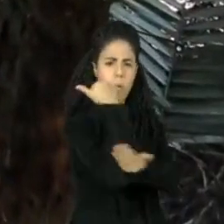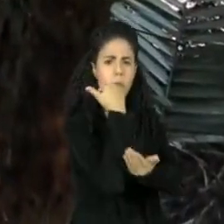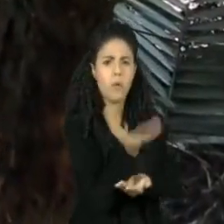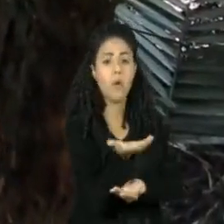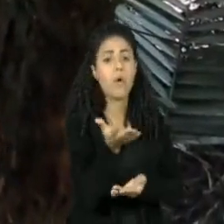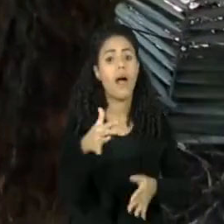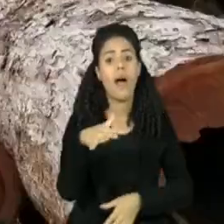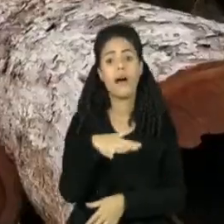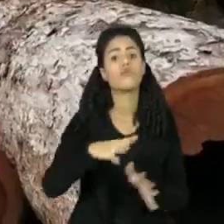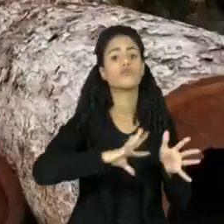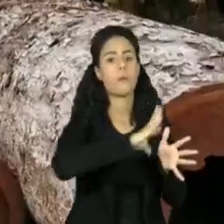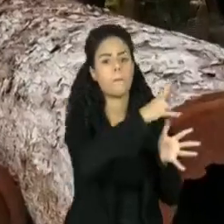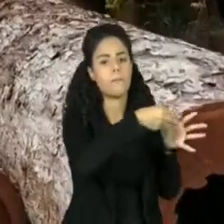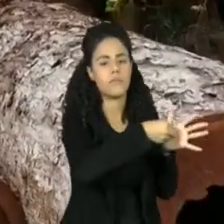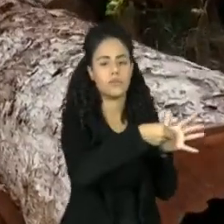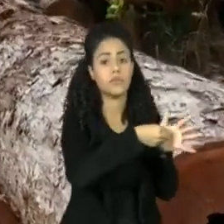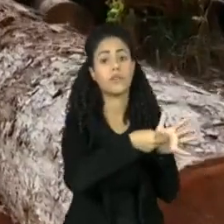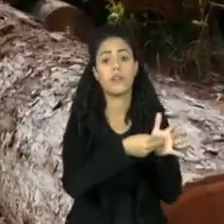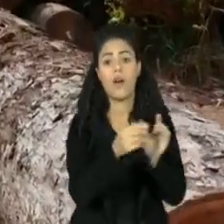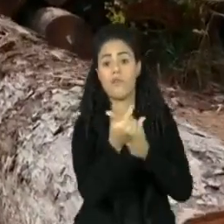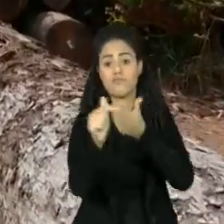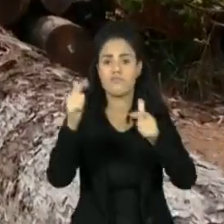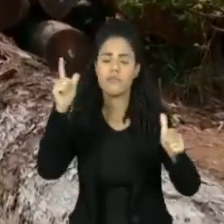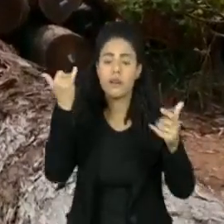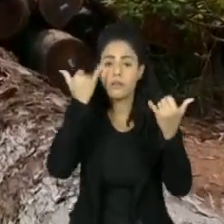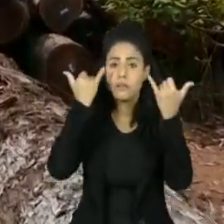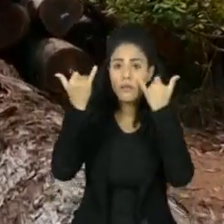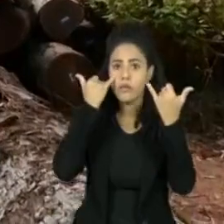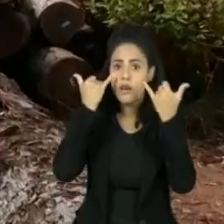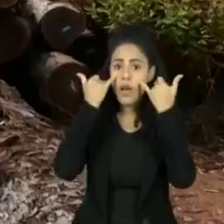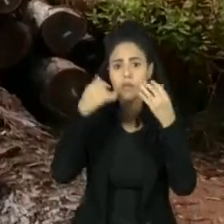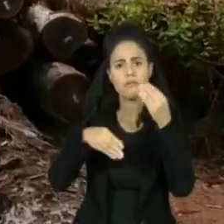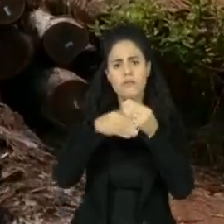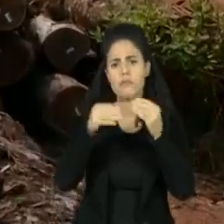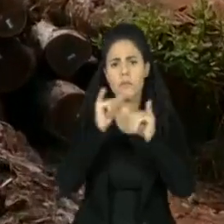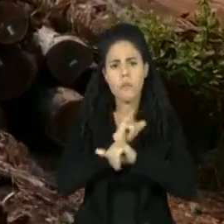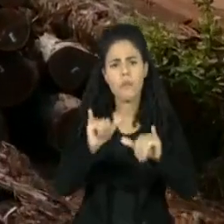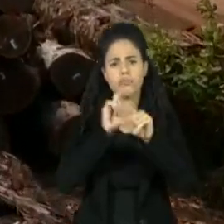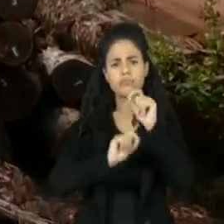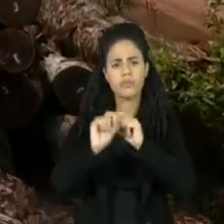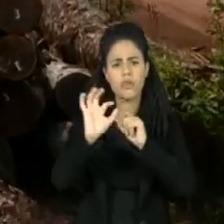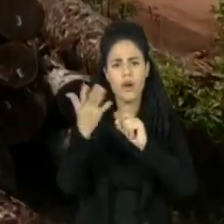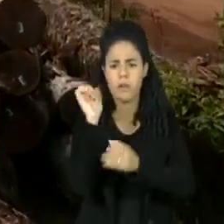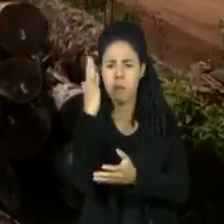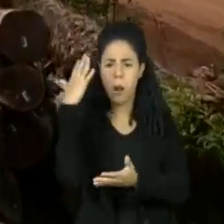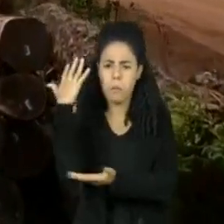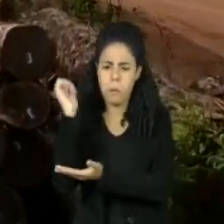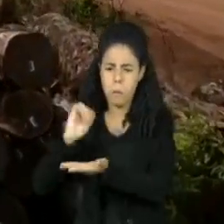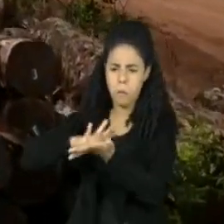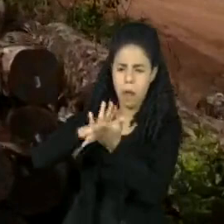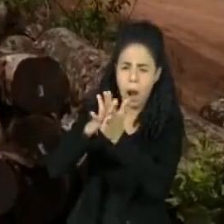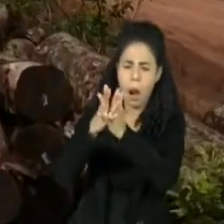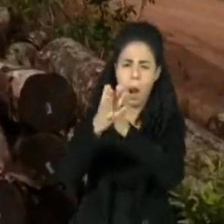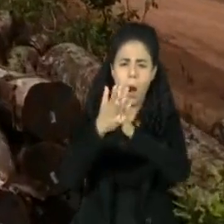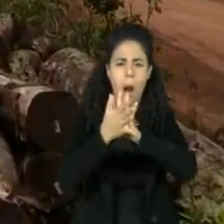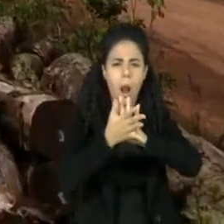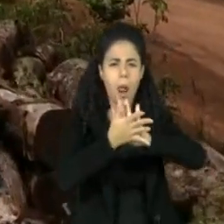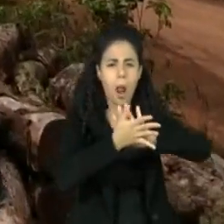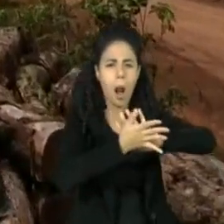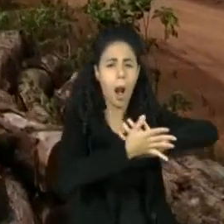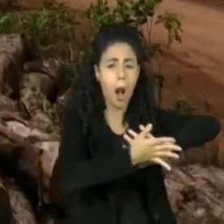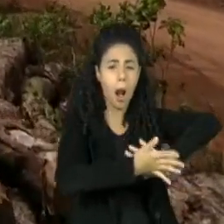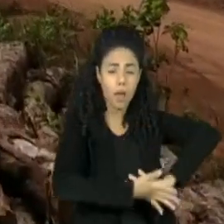somente na Amazônia. Estes e outros dados, que só reforçam o descaso contínuo com o meio ambiente no país, estão no novo